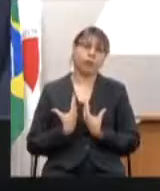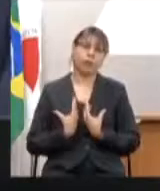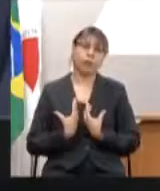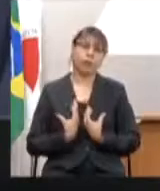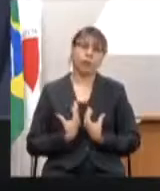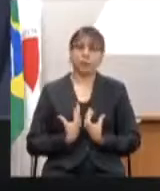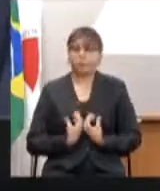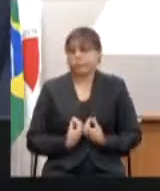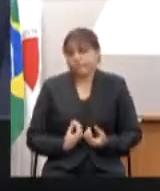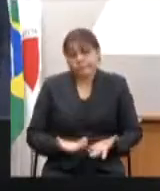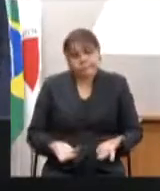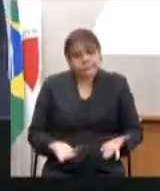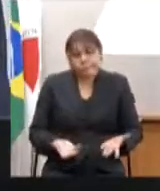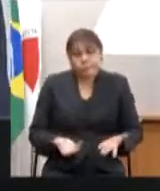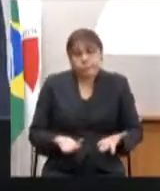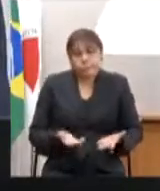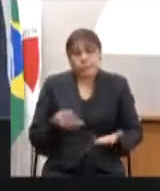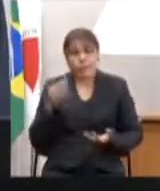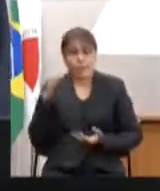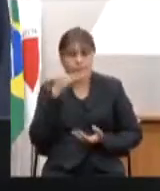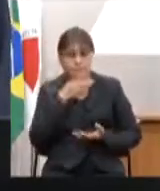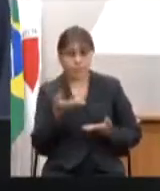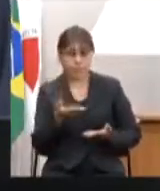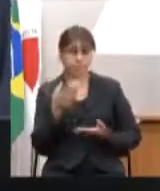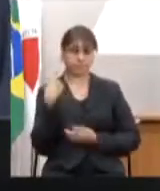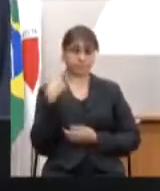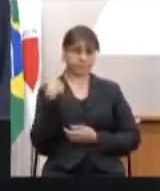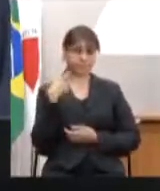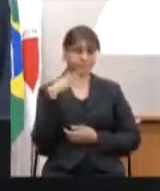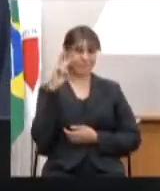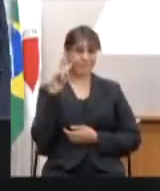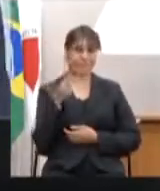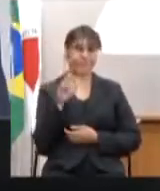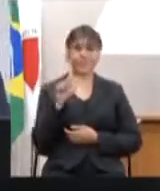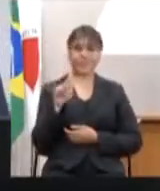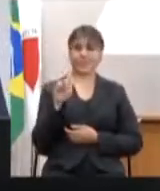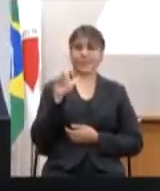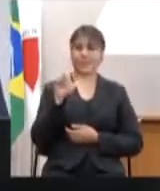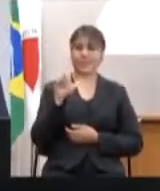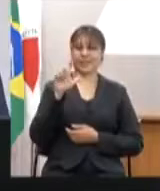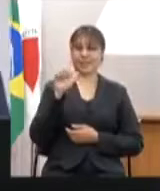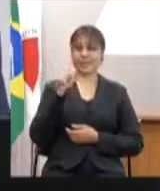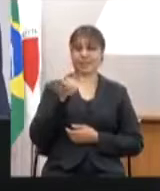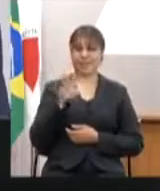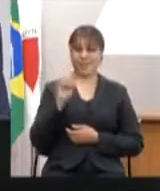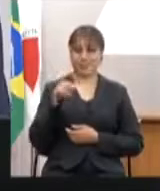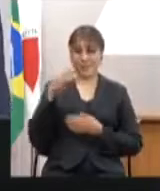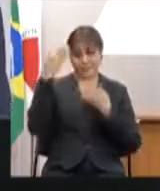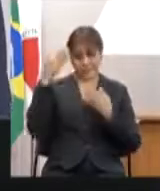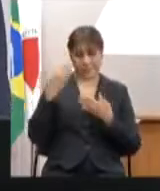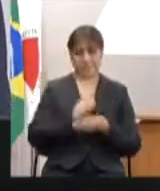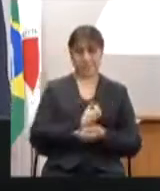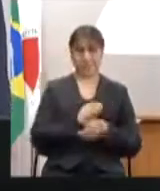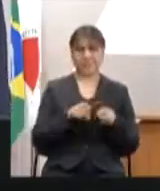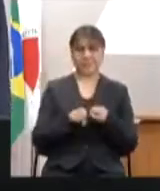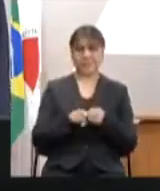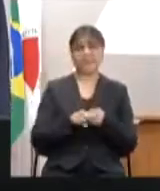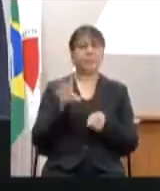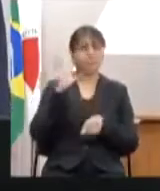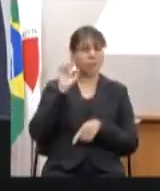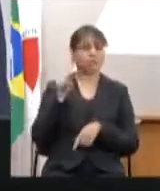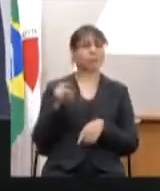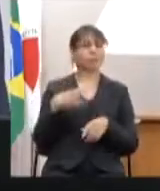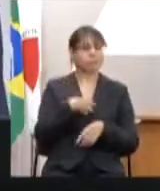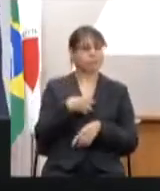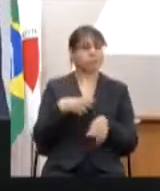Olha, por que que os deputados... Estou vendo aí o Glaicon Franco também, obrigado por estar participando, deputado. O senhor também deve sentir essa